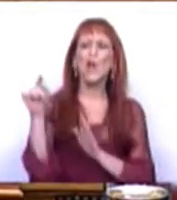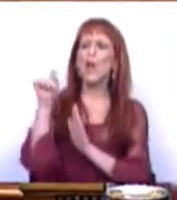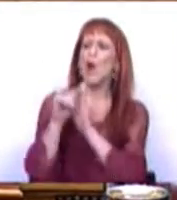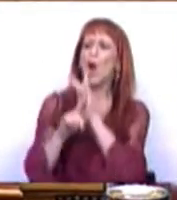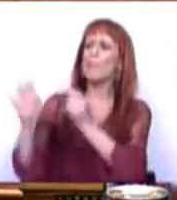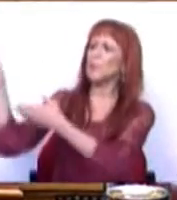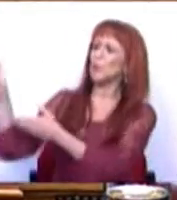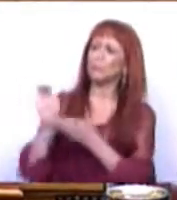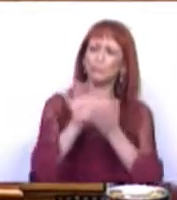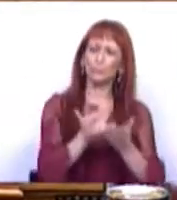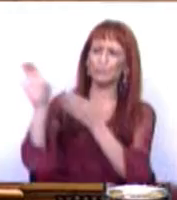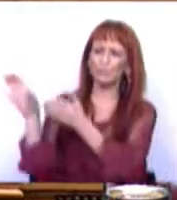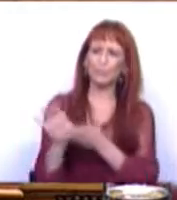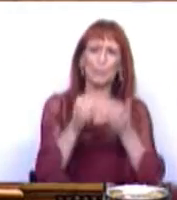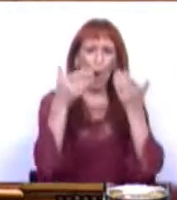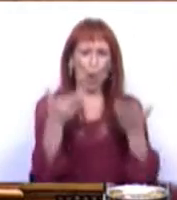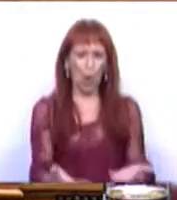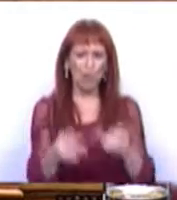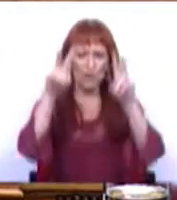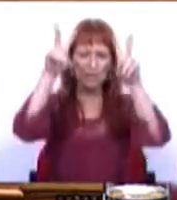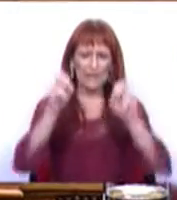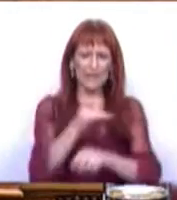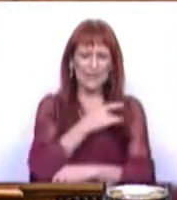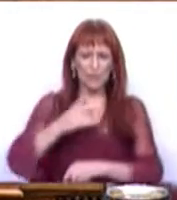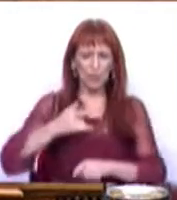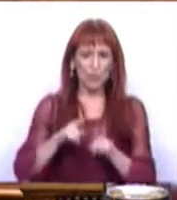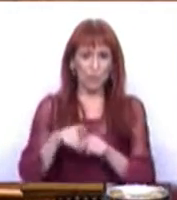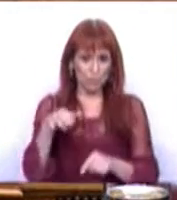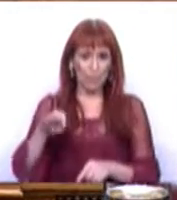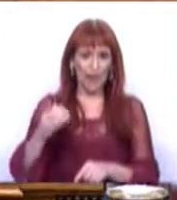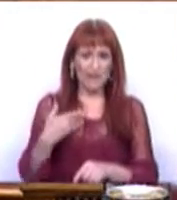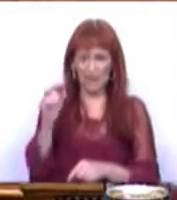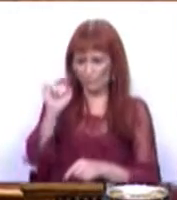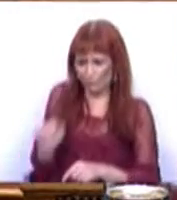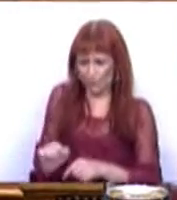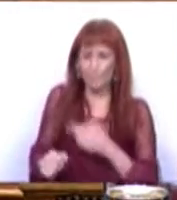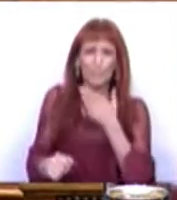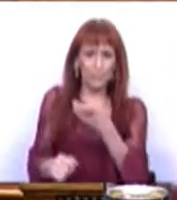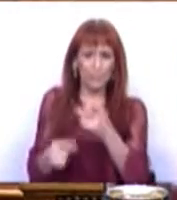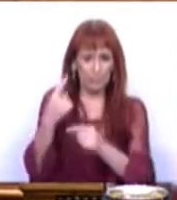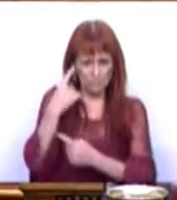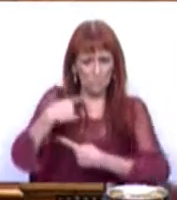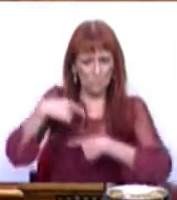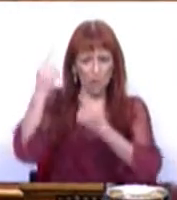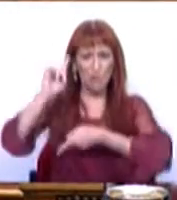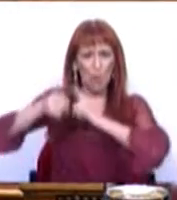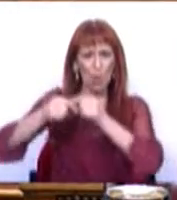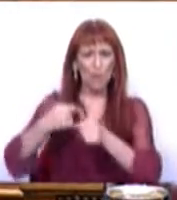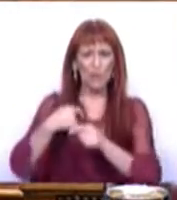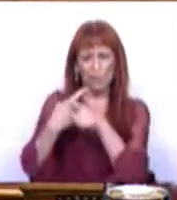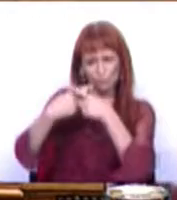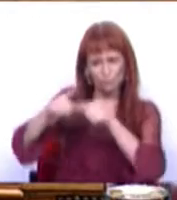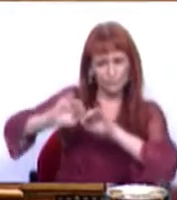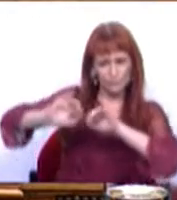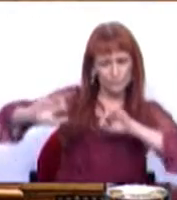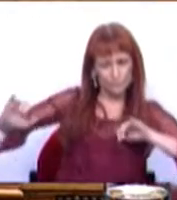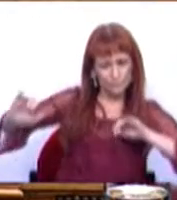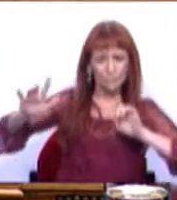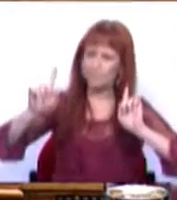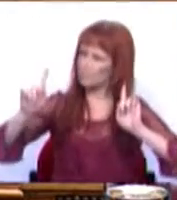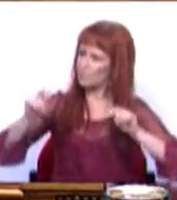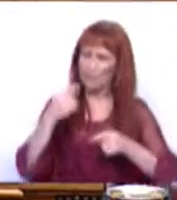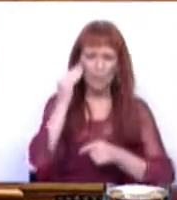normas avocadas hoje em matéria de saúde pelo PSD sinalizam aquilo que nos distingue